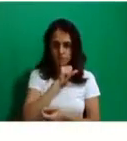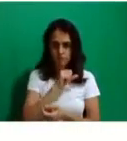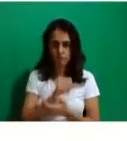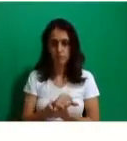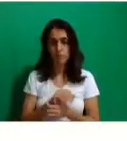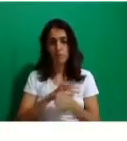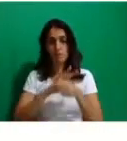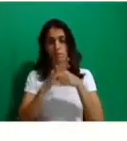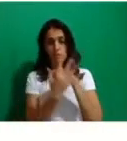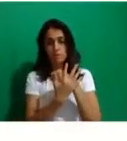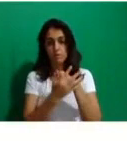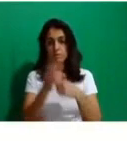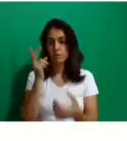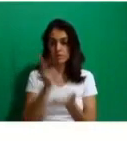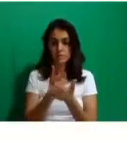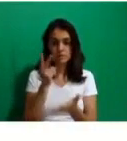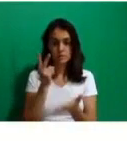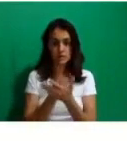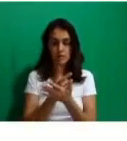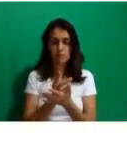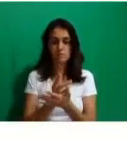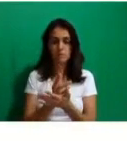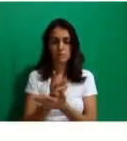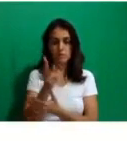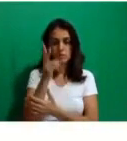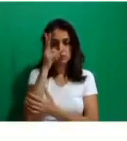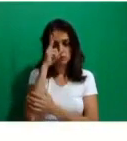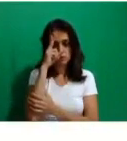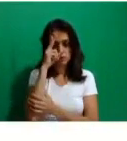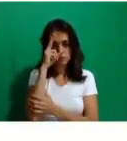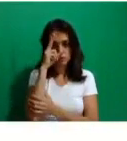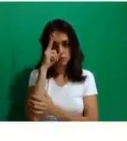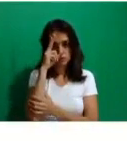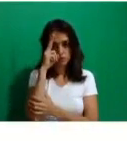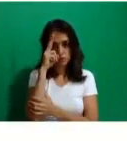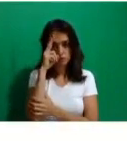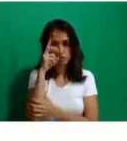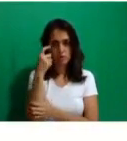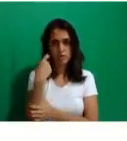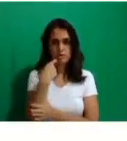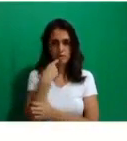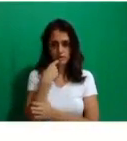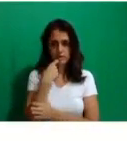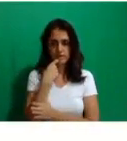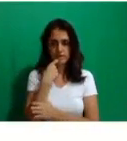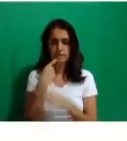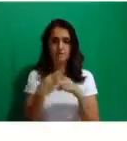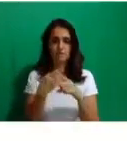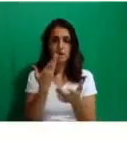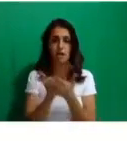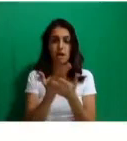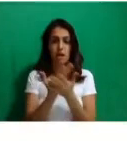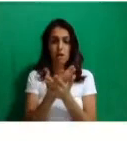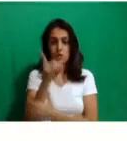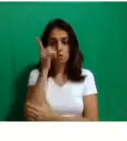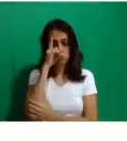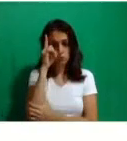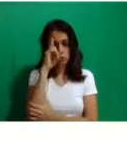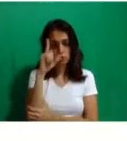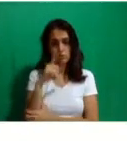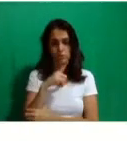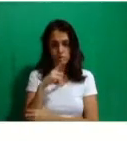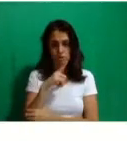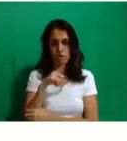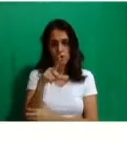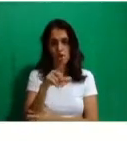acontecer de segunda a sexta, as aulas por web conferência, porque a aula mesmo, vocês têm todos os dias no AVA, tá